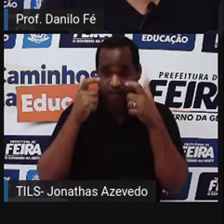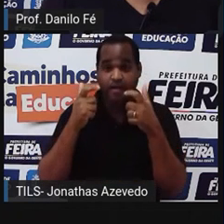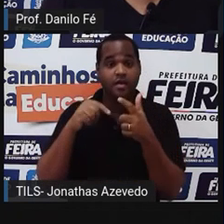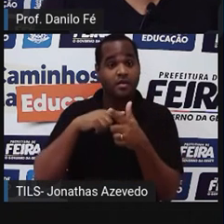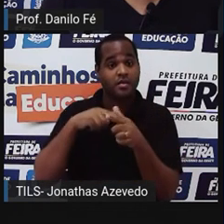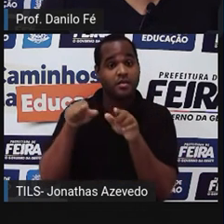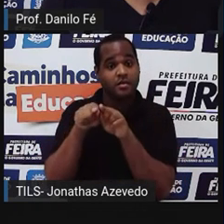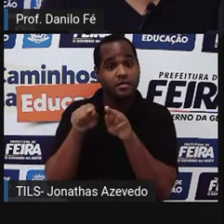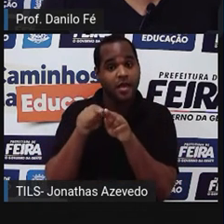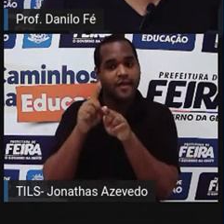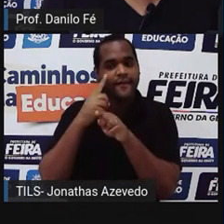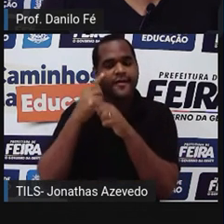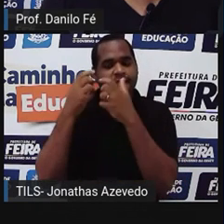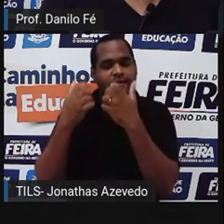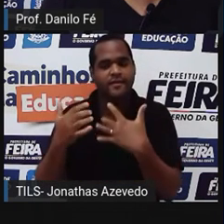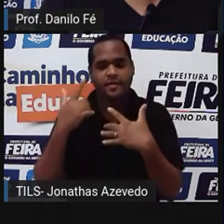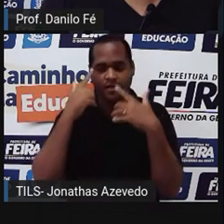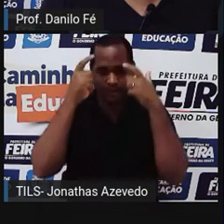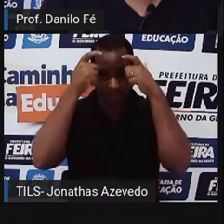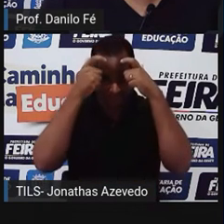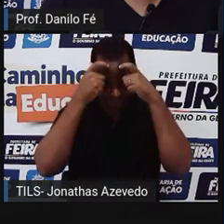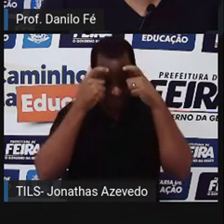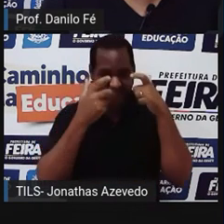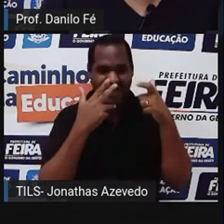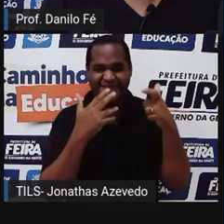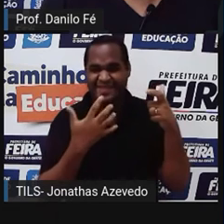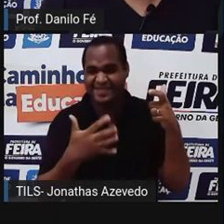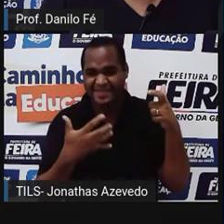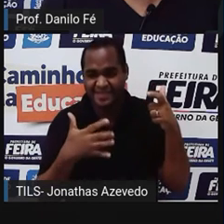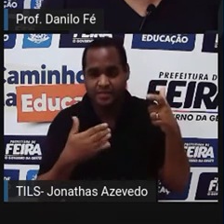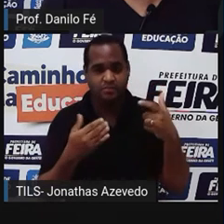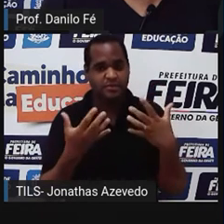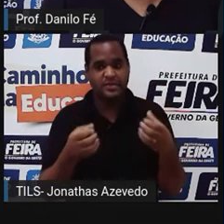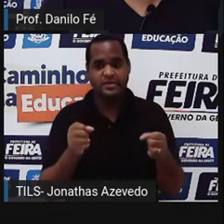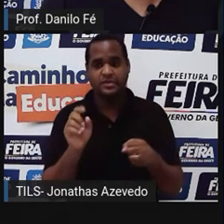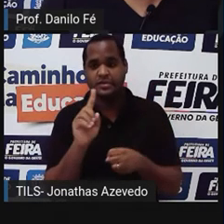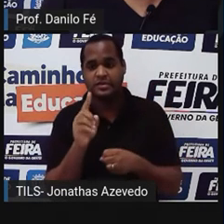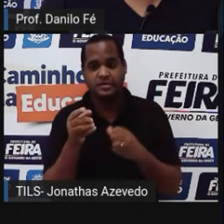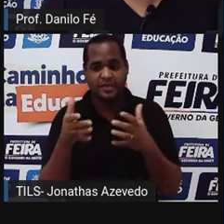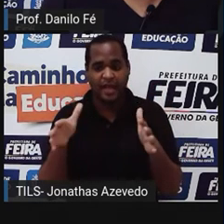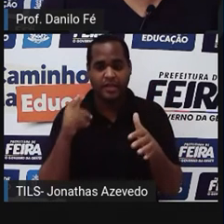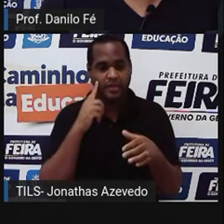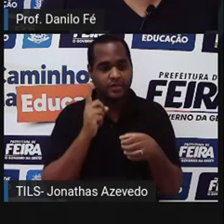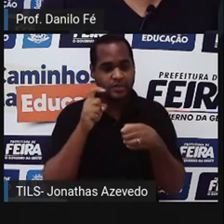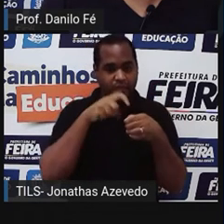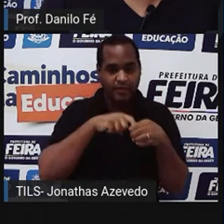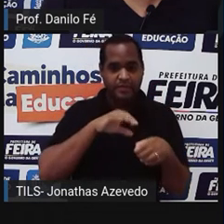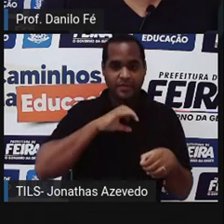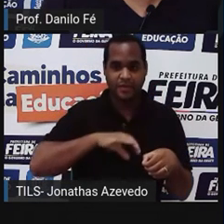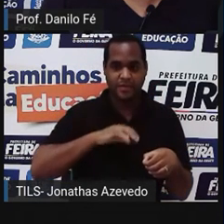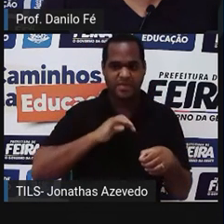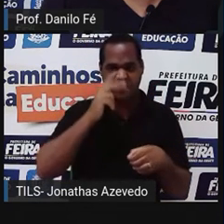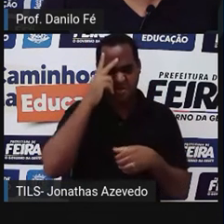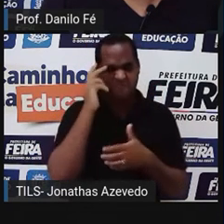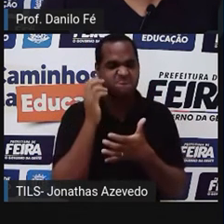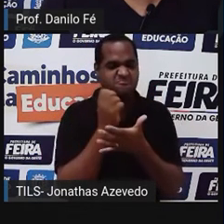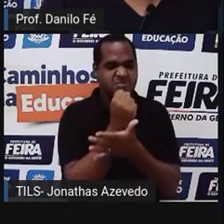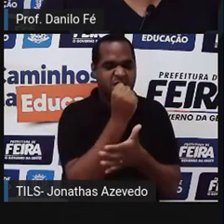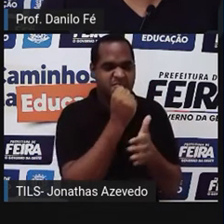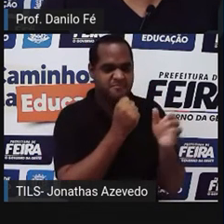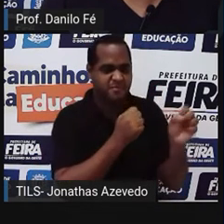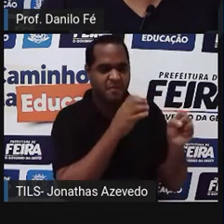que o seu trono estivesse em risco. Que se ele não retornasse, os portugueses poderiam